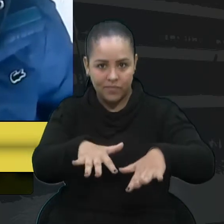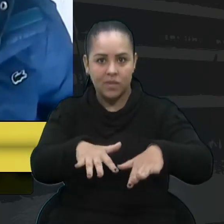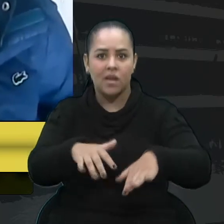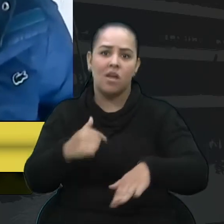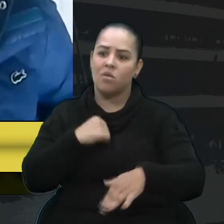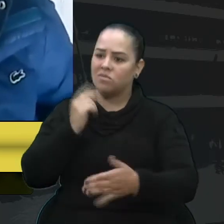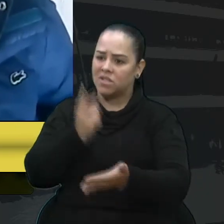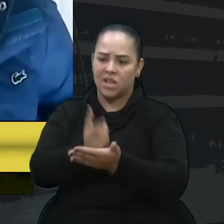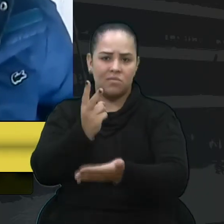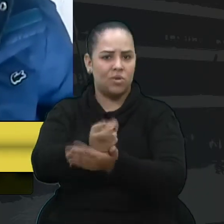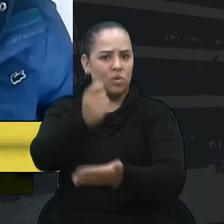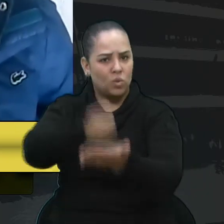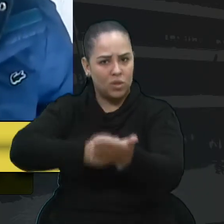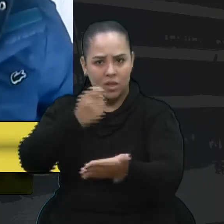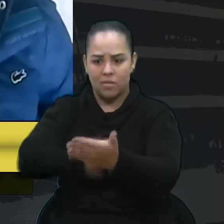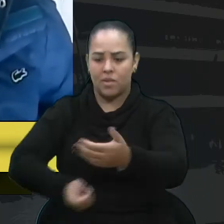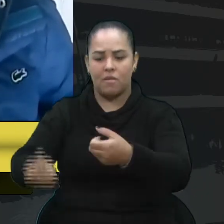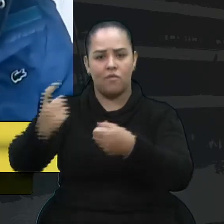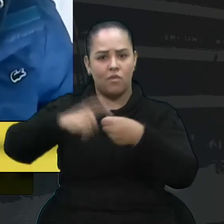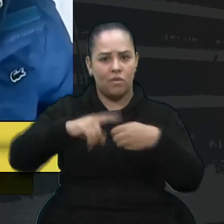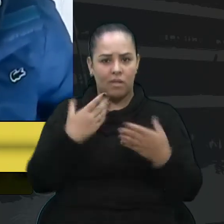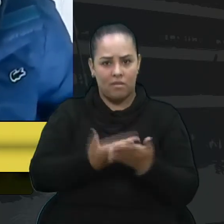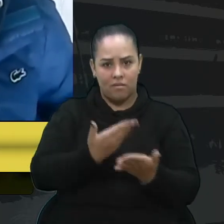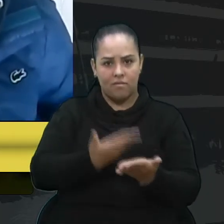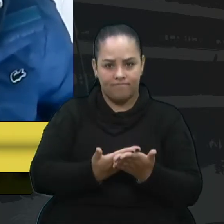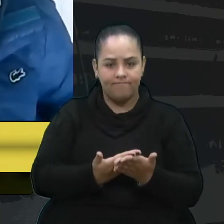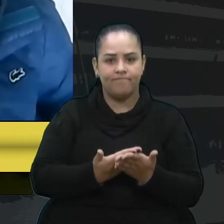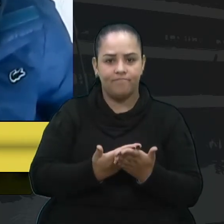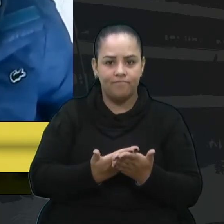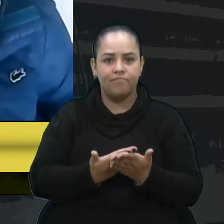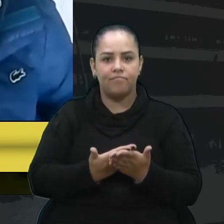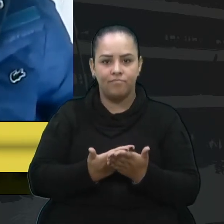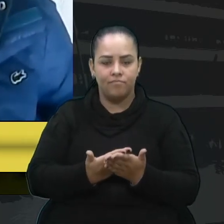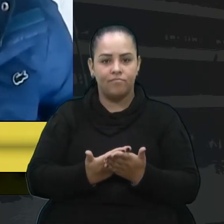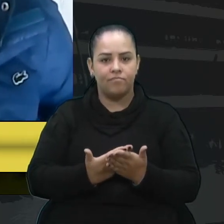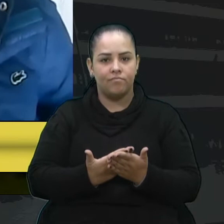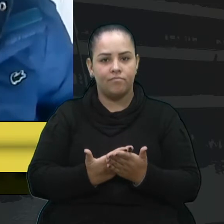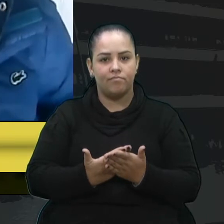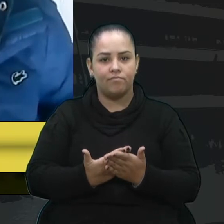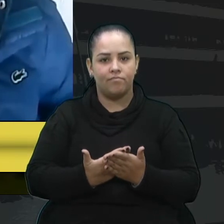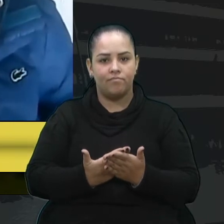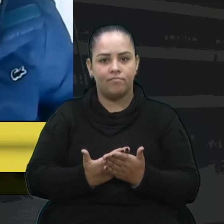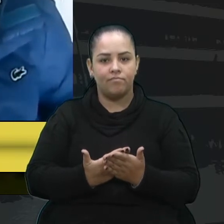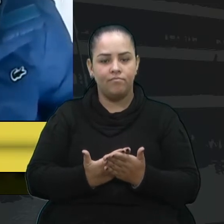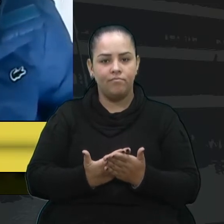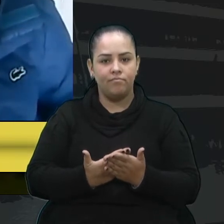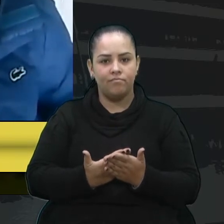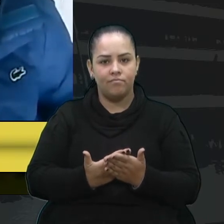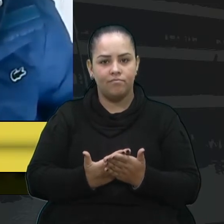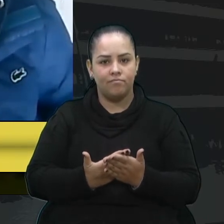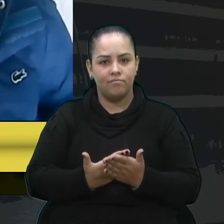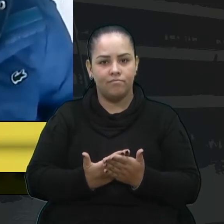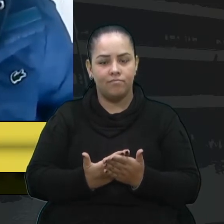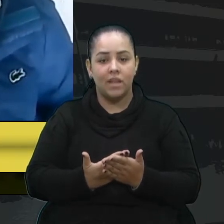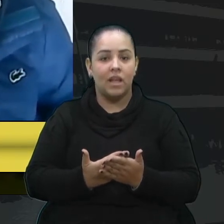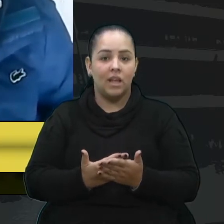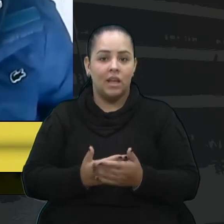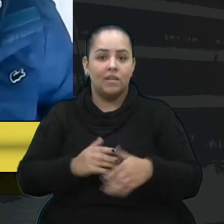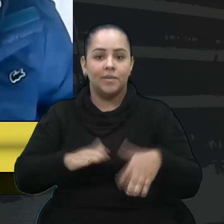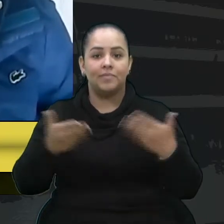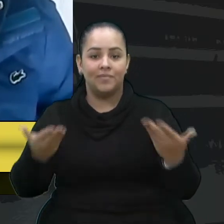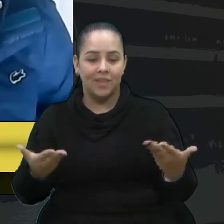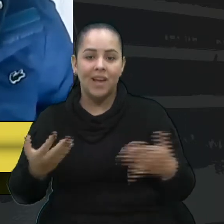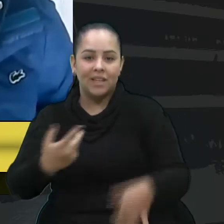defendi sempre a volta às aulas, em que pese as dificuldades, e a vacina